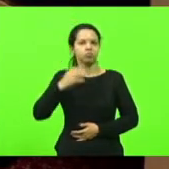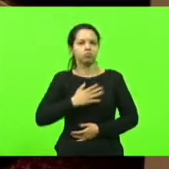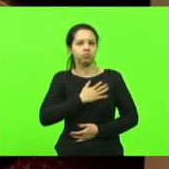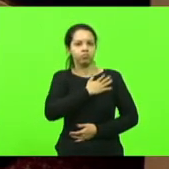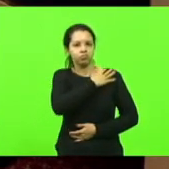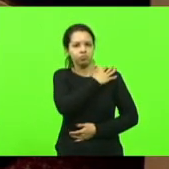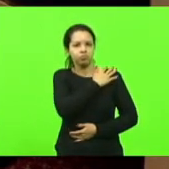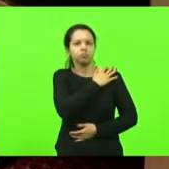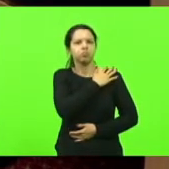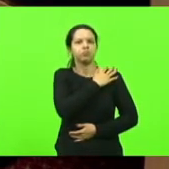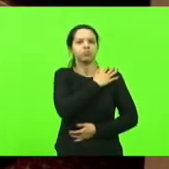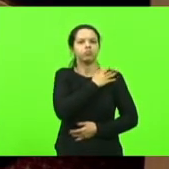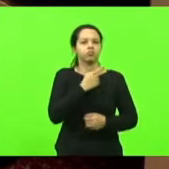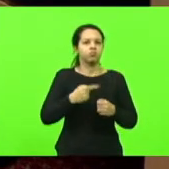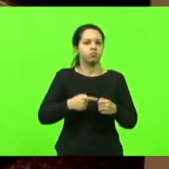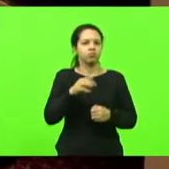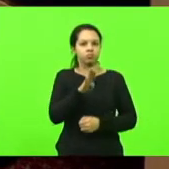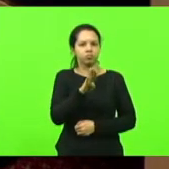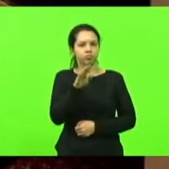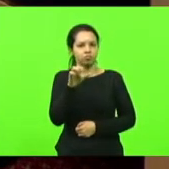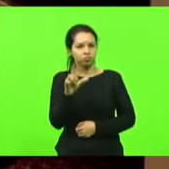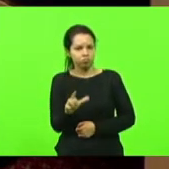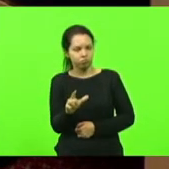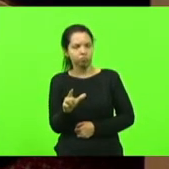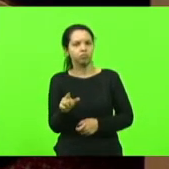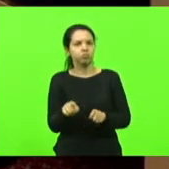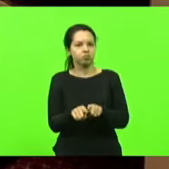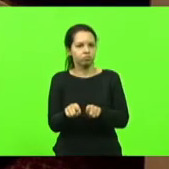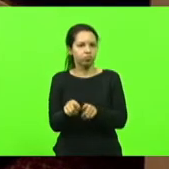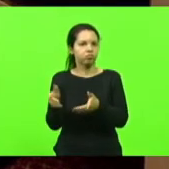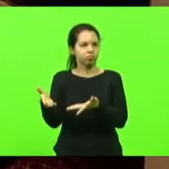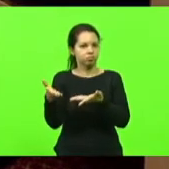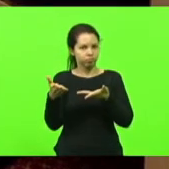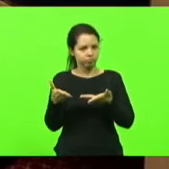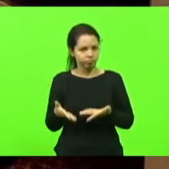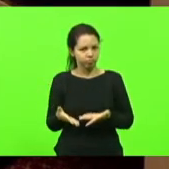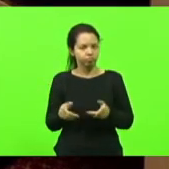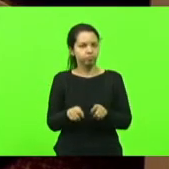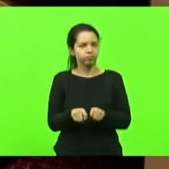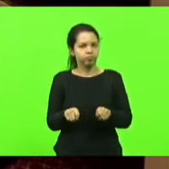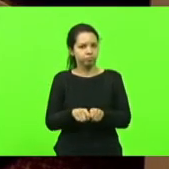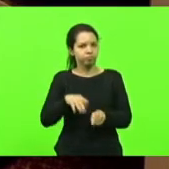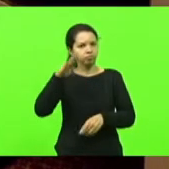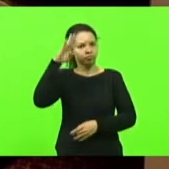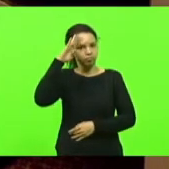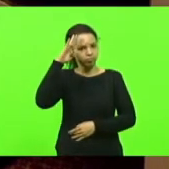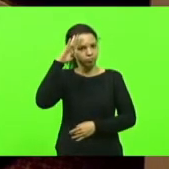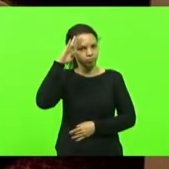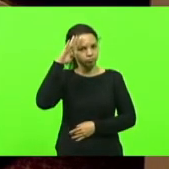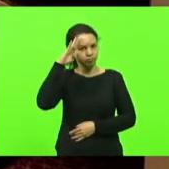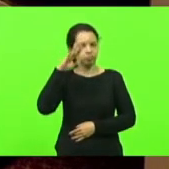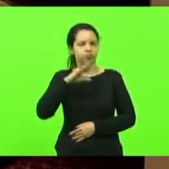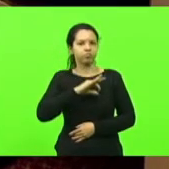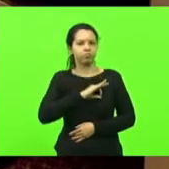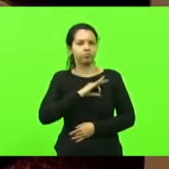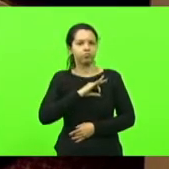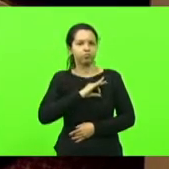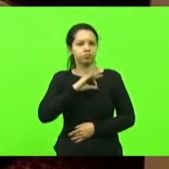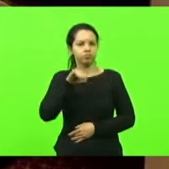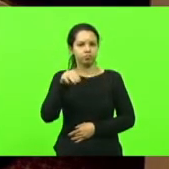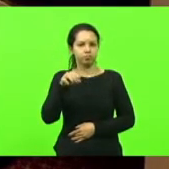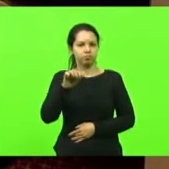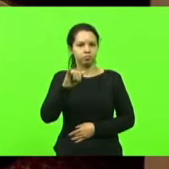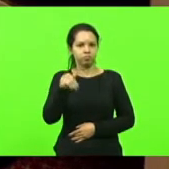-Coronel Jorge Arthur Camel, Júnior. Senhor major Márcio Alberto Felipe, neste ato, representando o